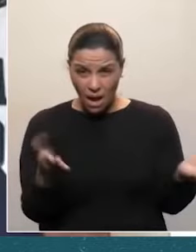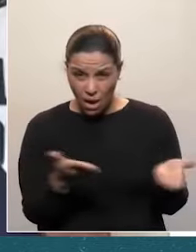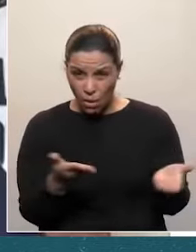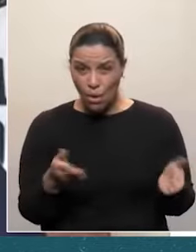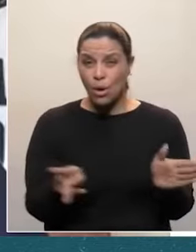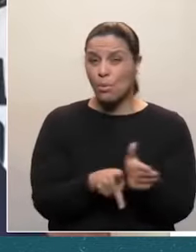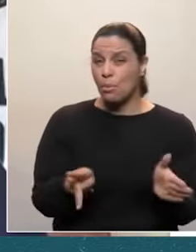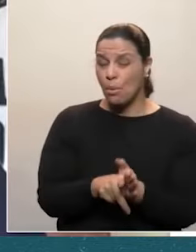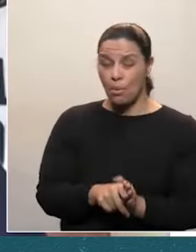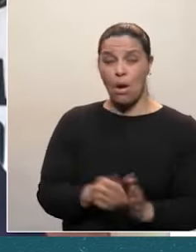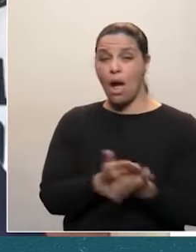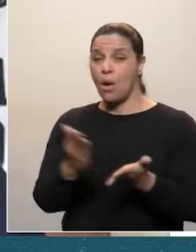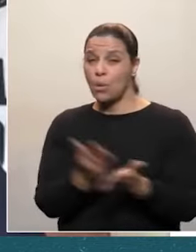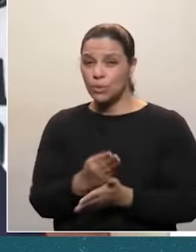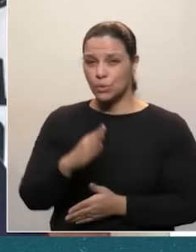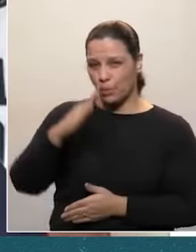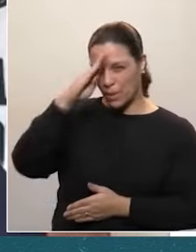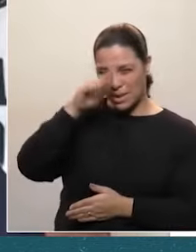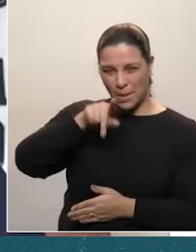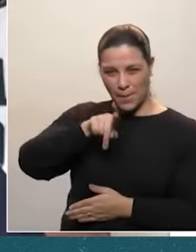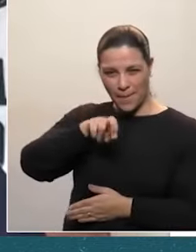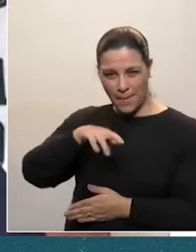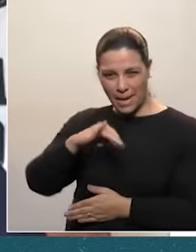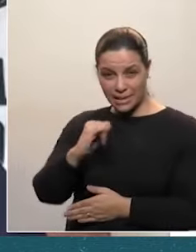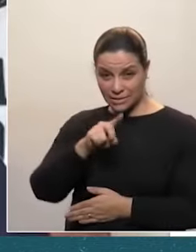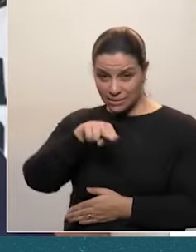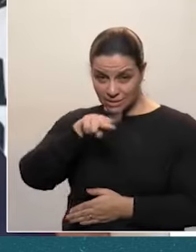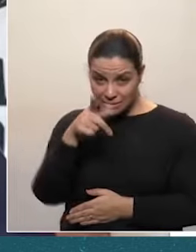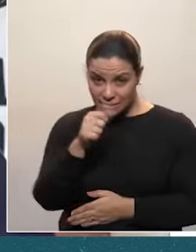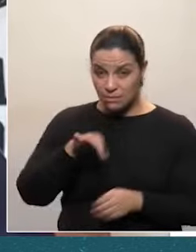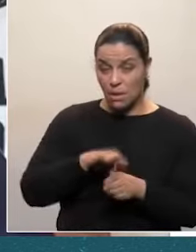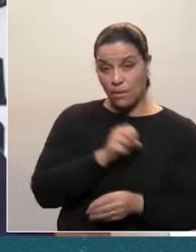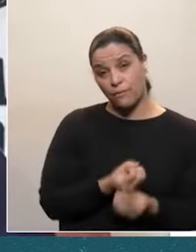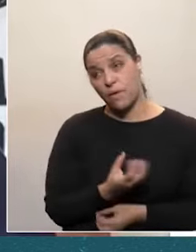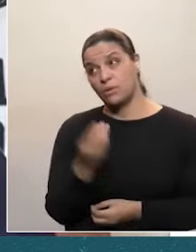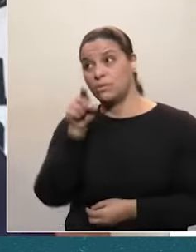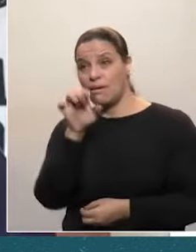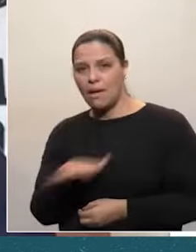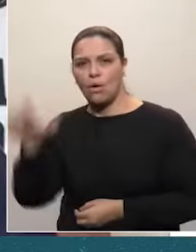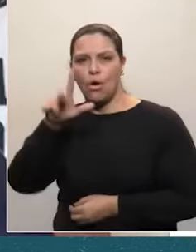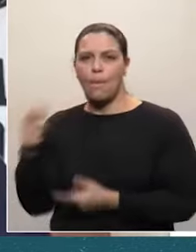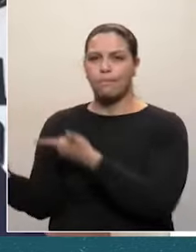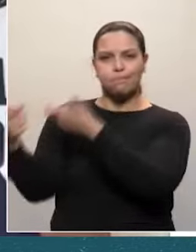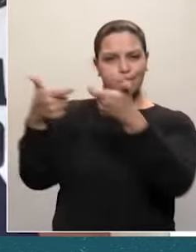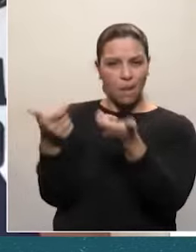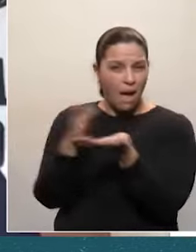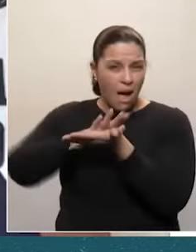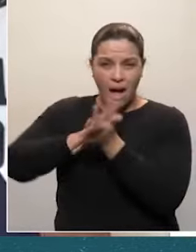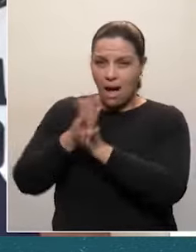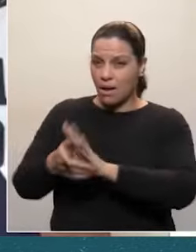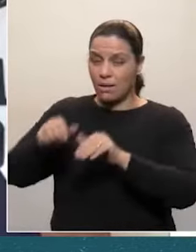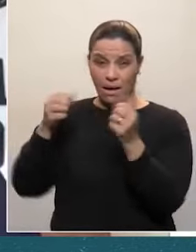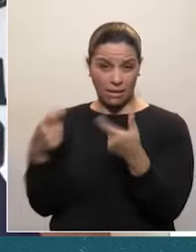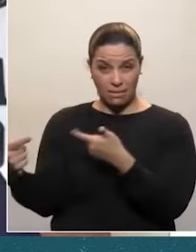bracinhas da Força Expedicionária Brasileira foram enviados à Europa para ajudar a combater e a derrotar. Como eu dizia,